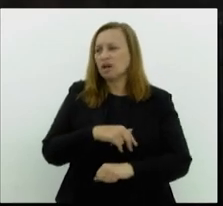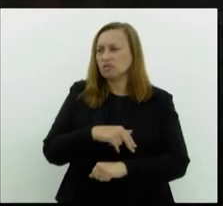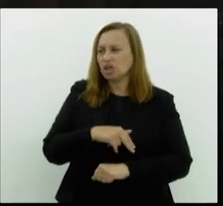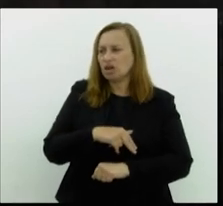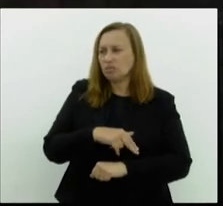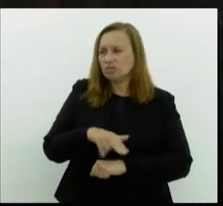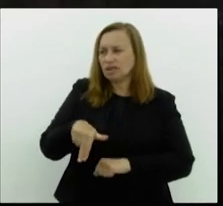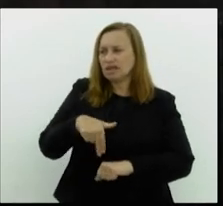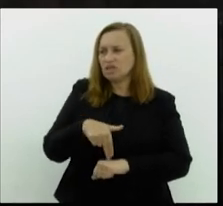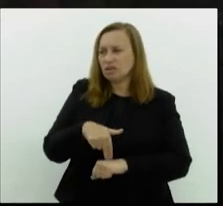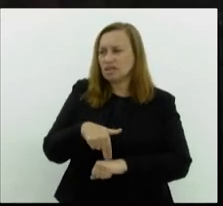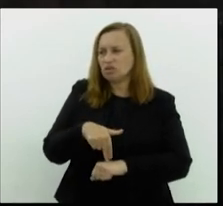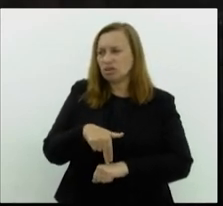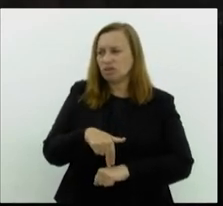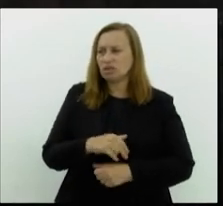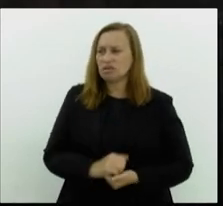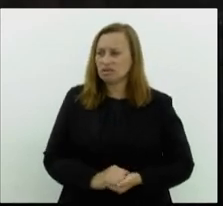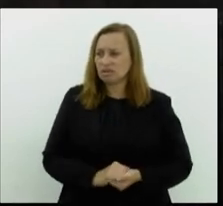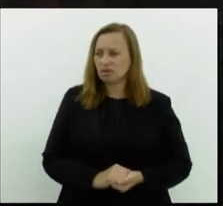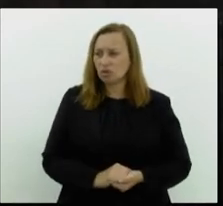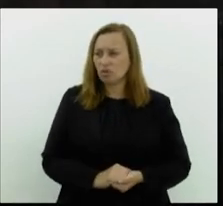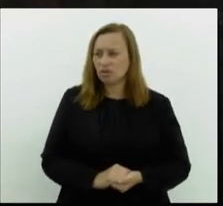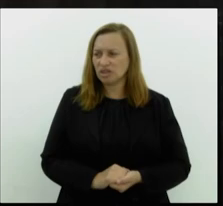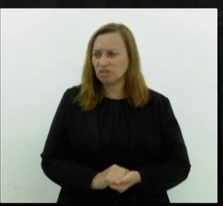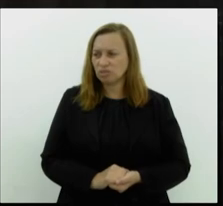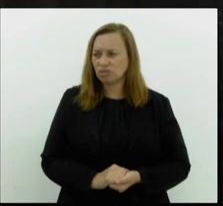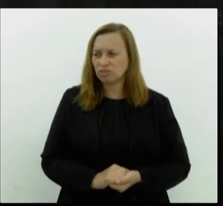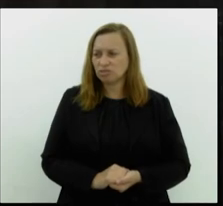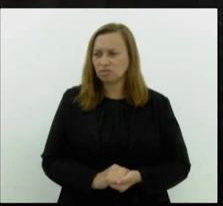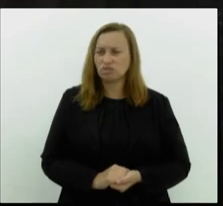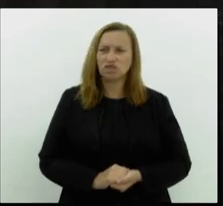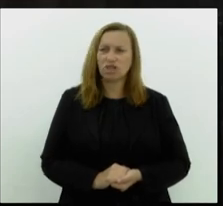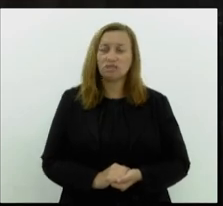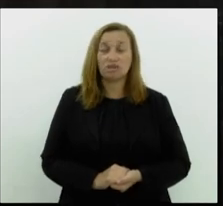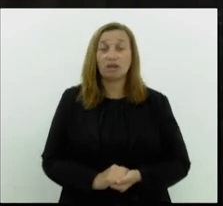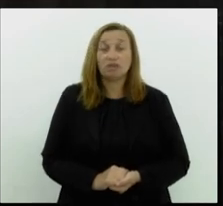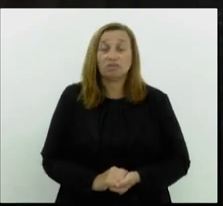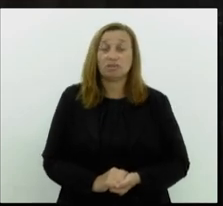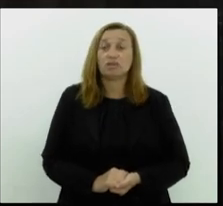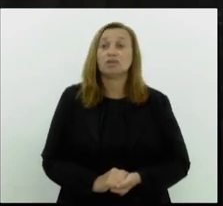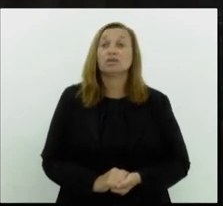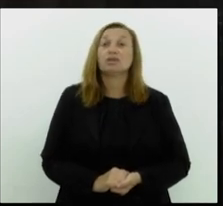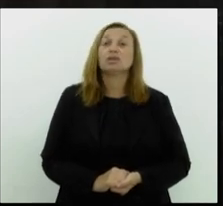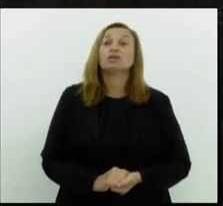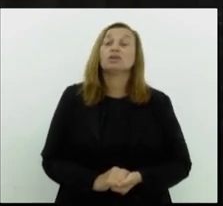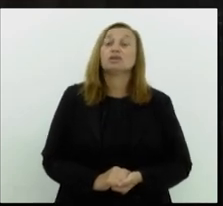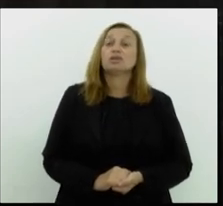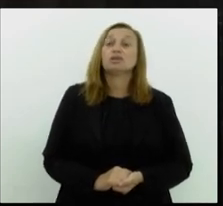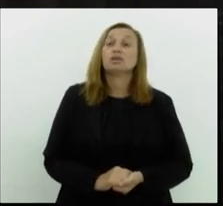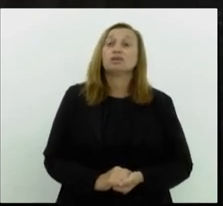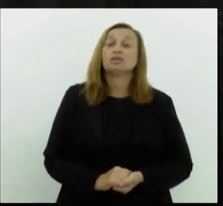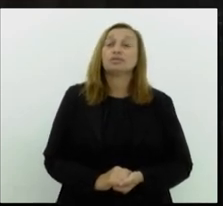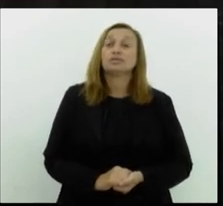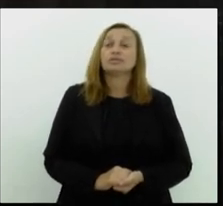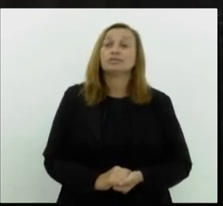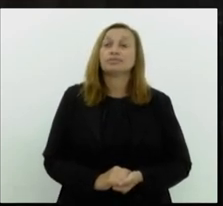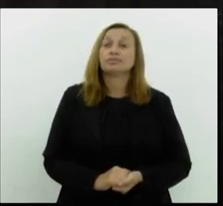ficaria na casa de 2 bilhões de reais, que seria suportável.